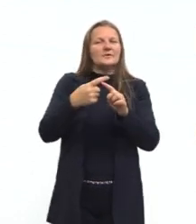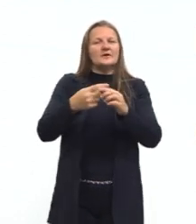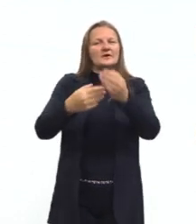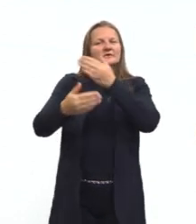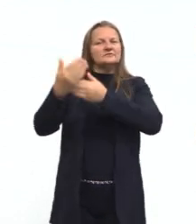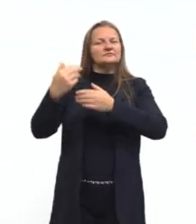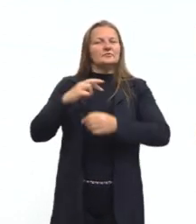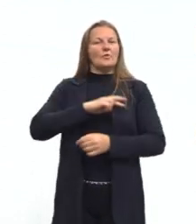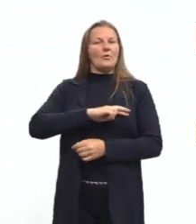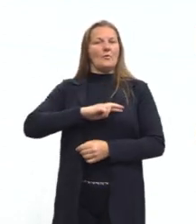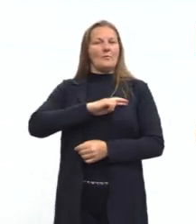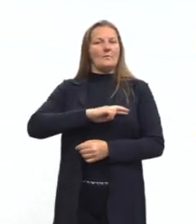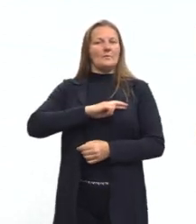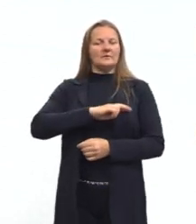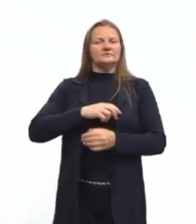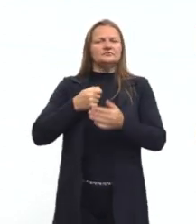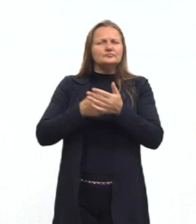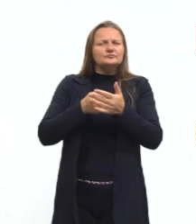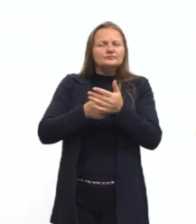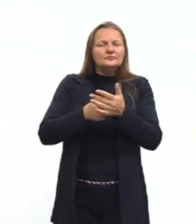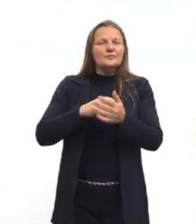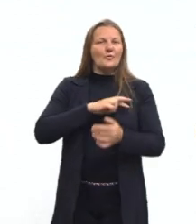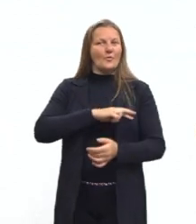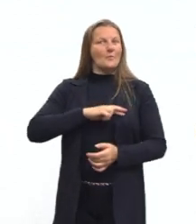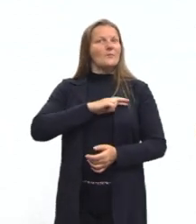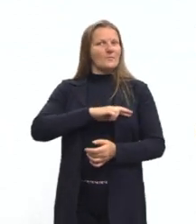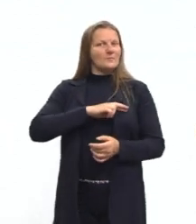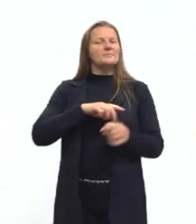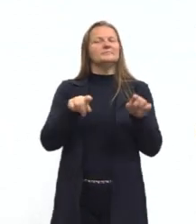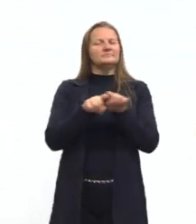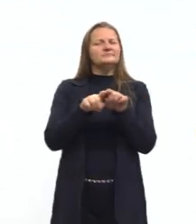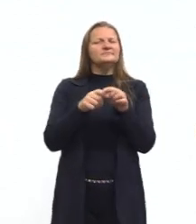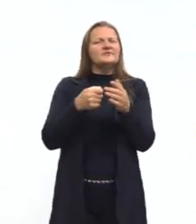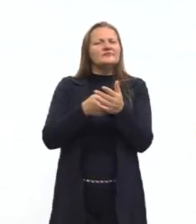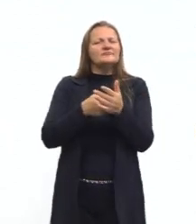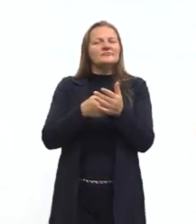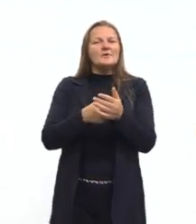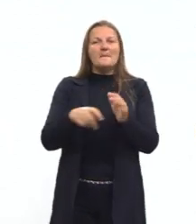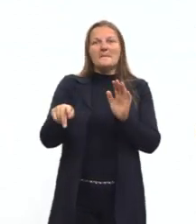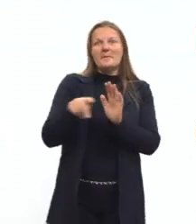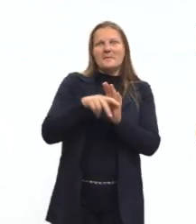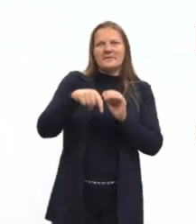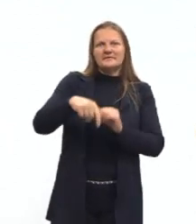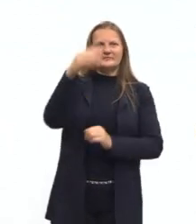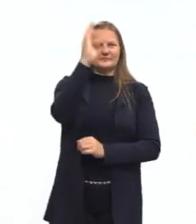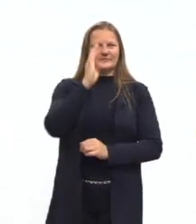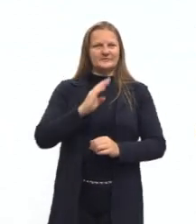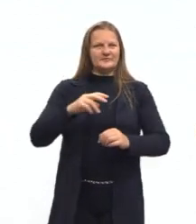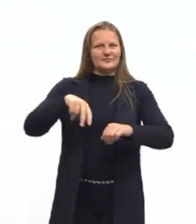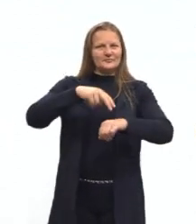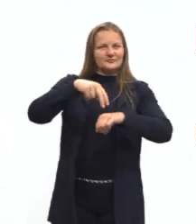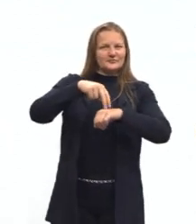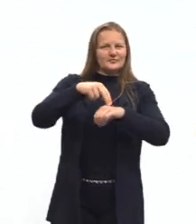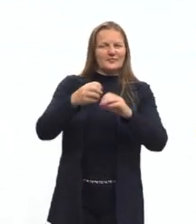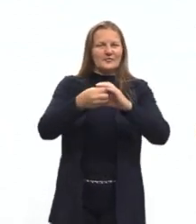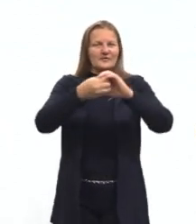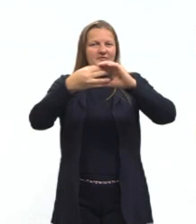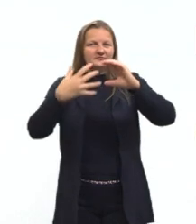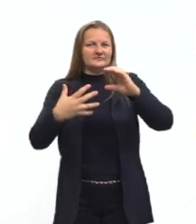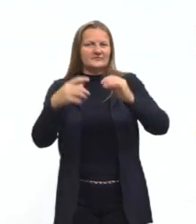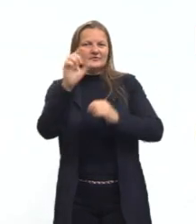Porque os românticos eles tentaram, eles também tentaram fazer essa questão de ter uma